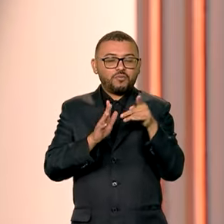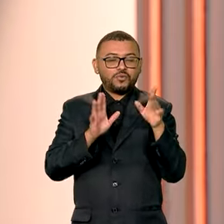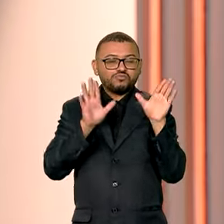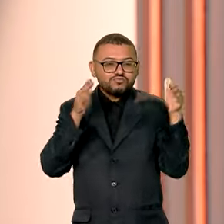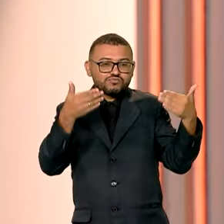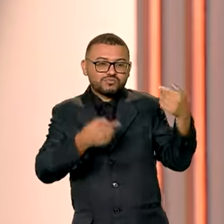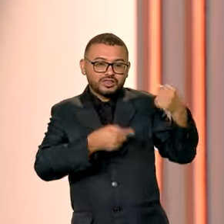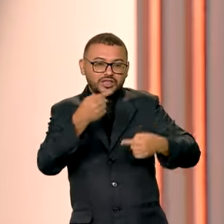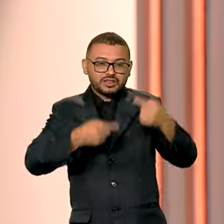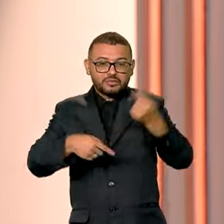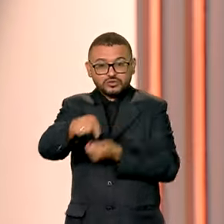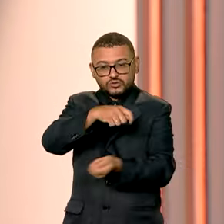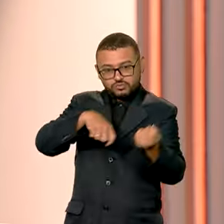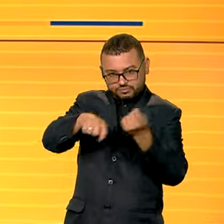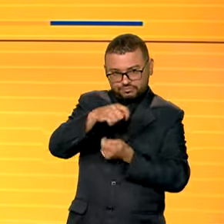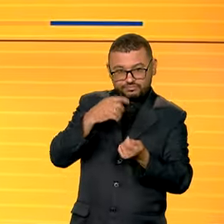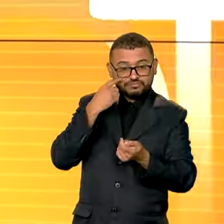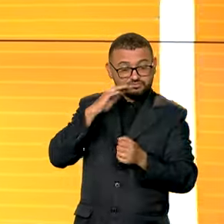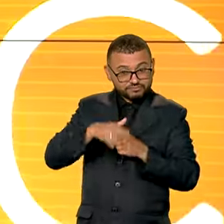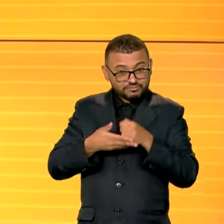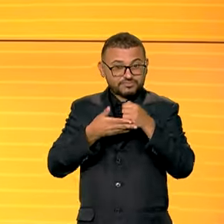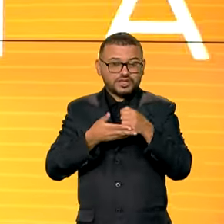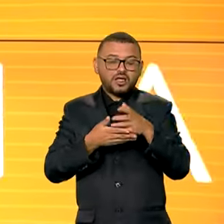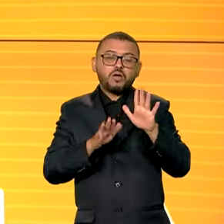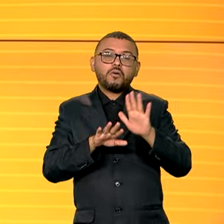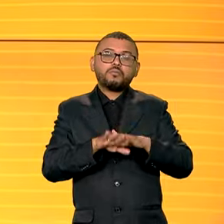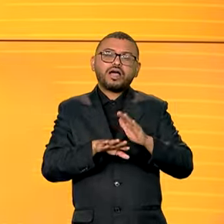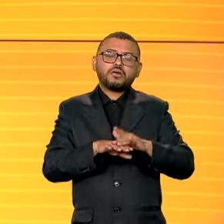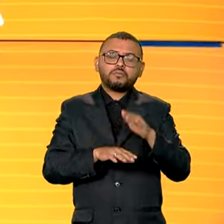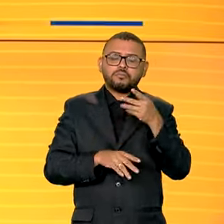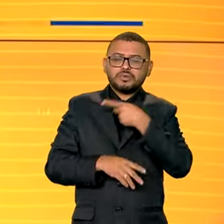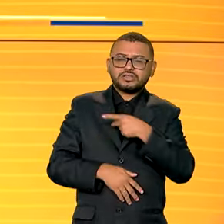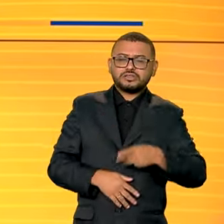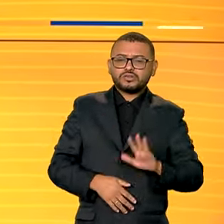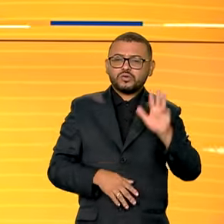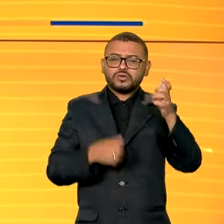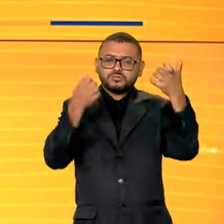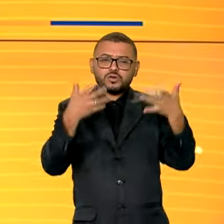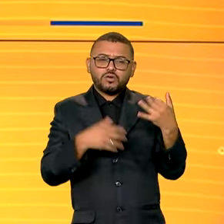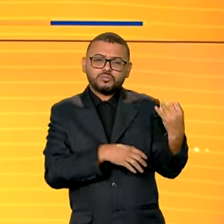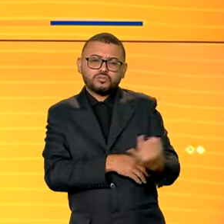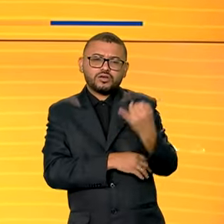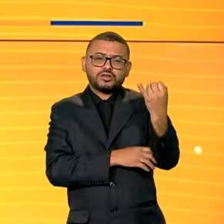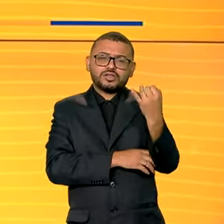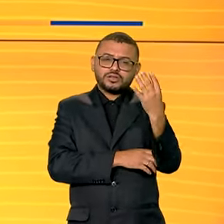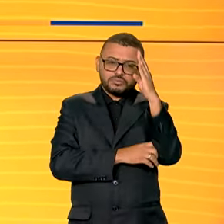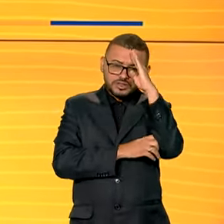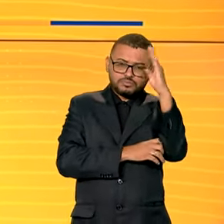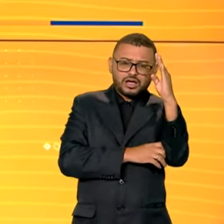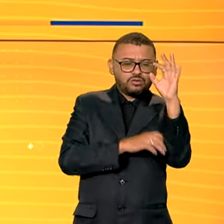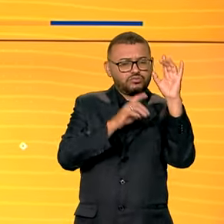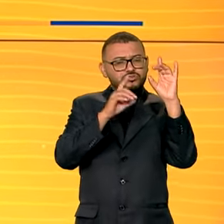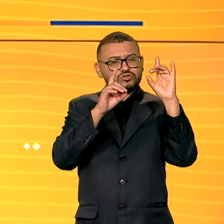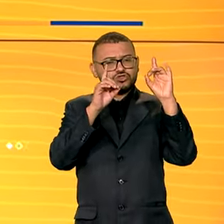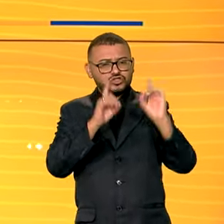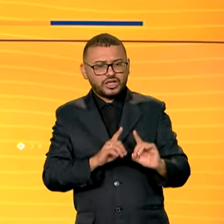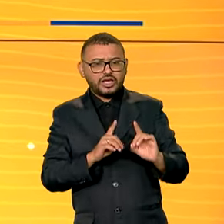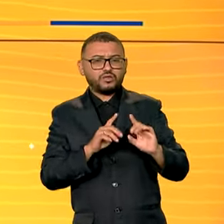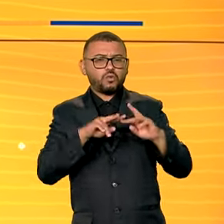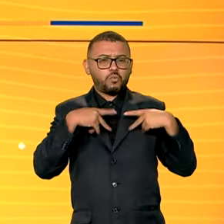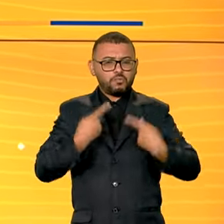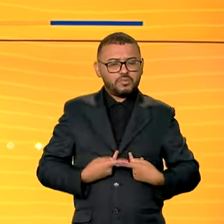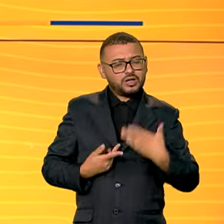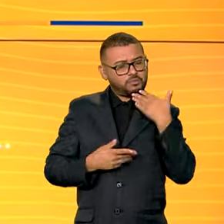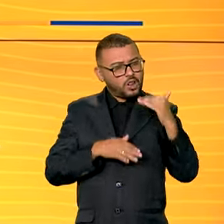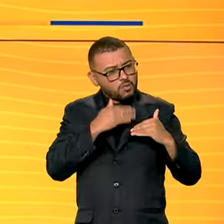investimentos sustentáveis. No evento, Lula falou sobre a importância de se priorizar a dignidade humana na busca da